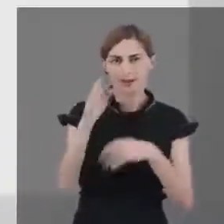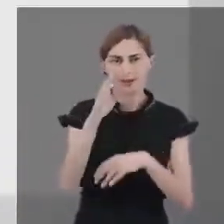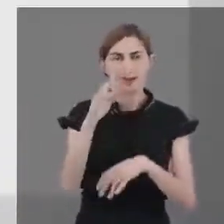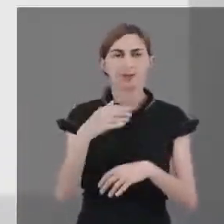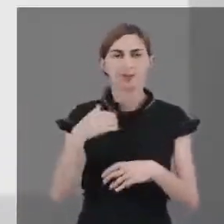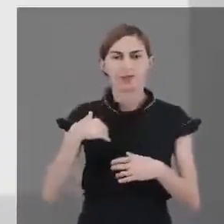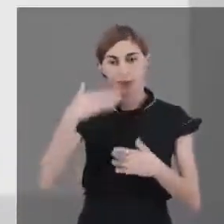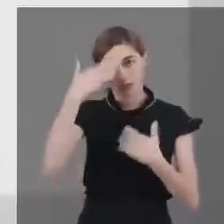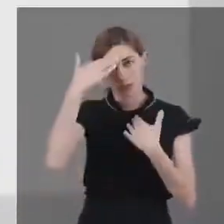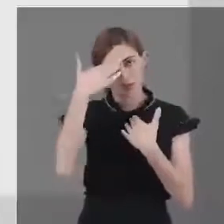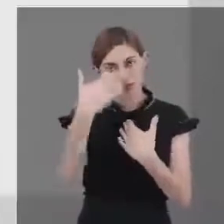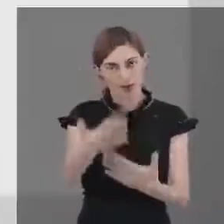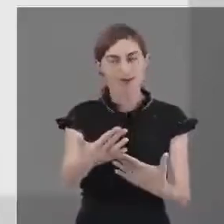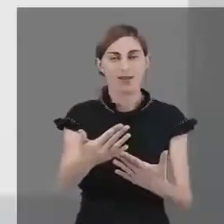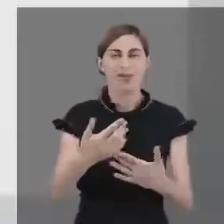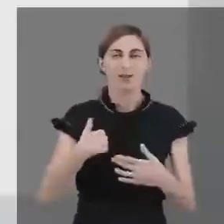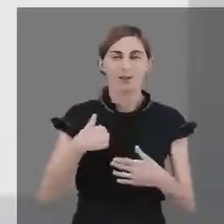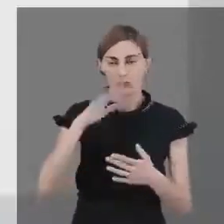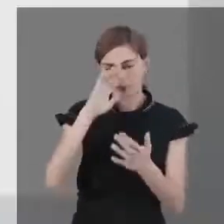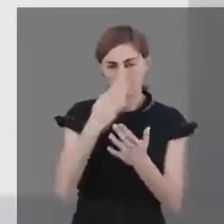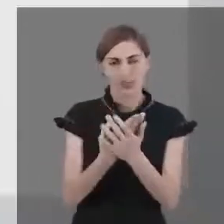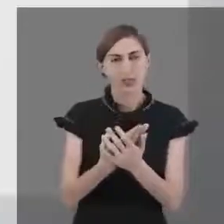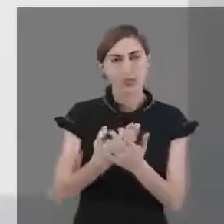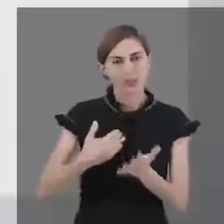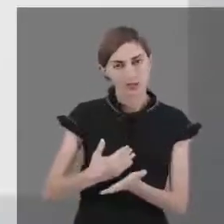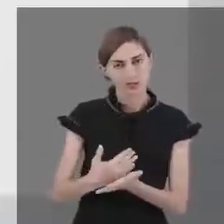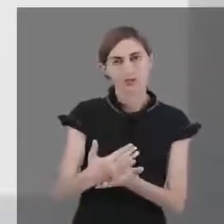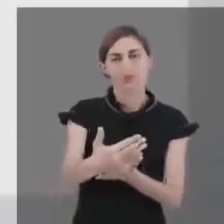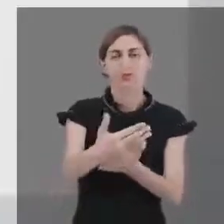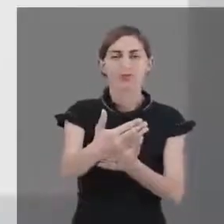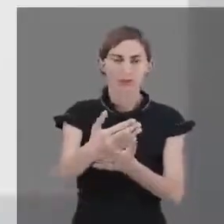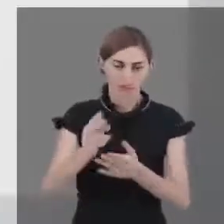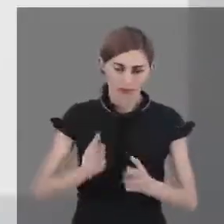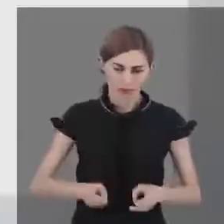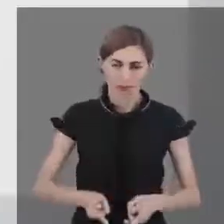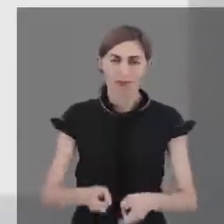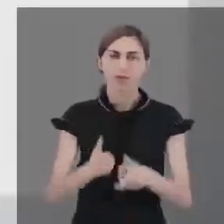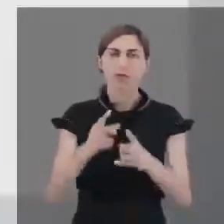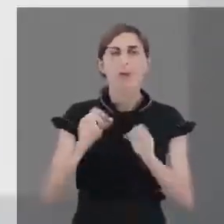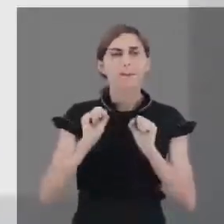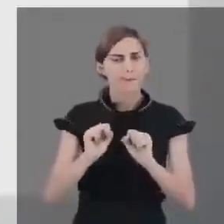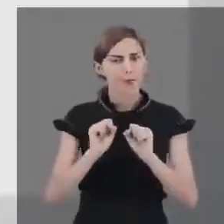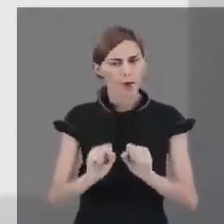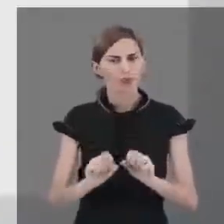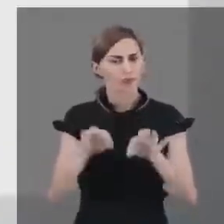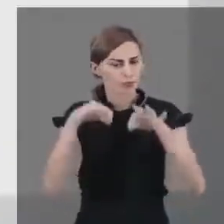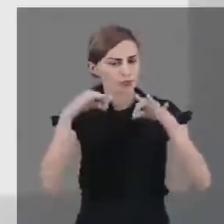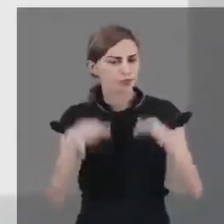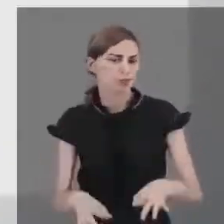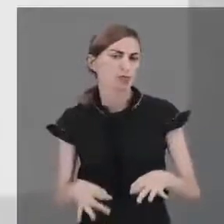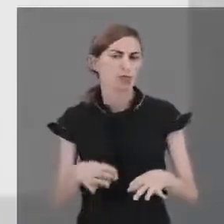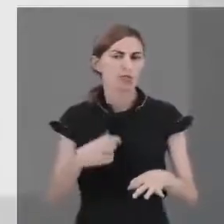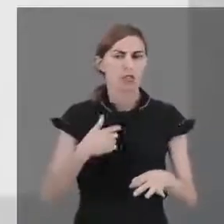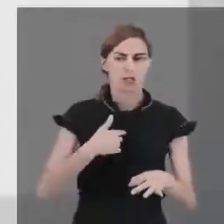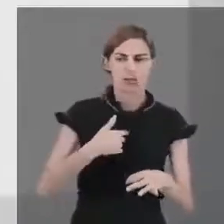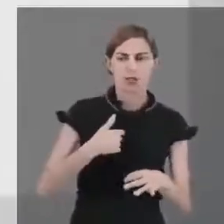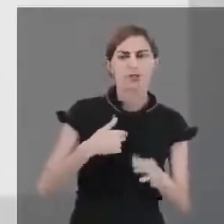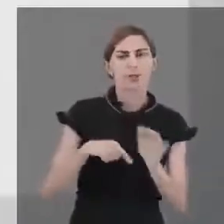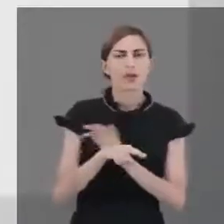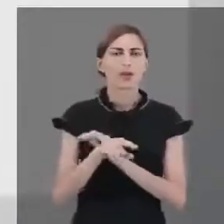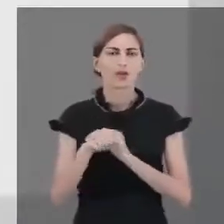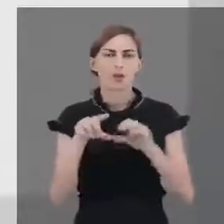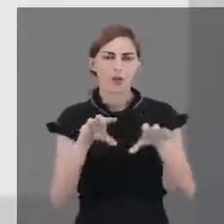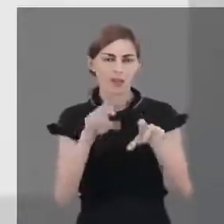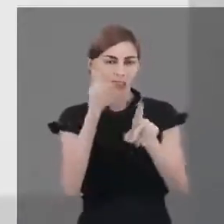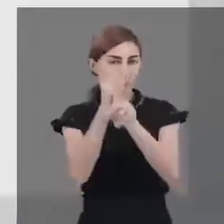pela confiança, obrigada por estarmos iniciando essa jornada. E podem ter certeza, a gente se encontra na